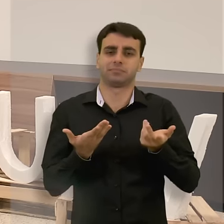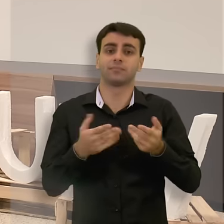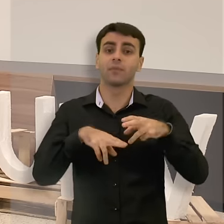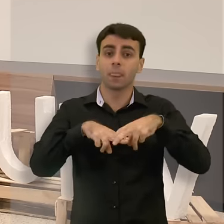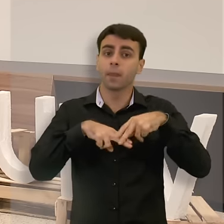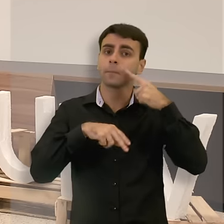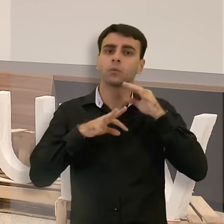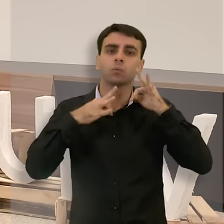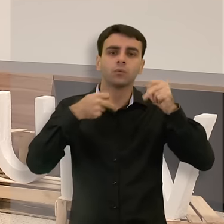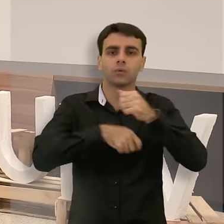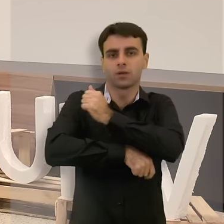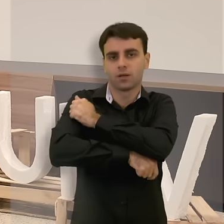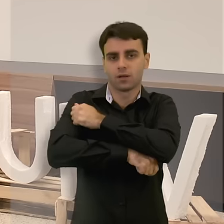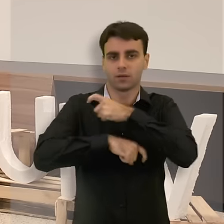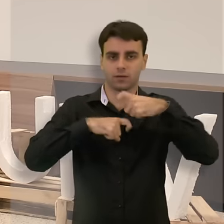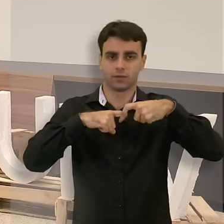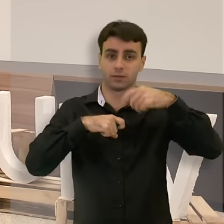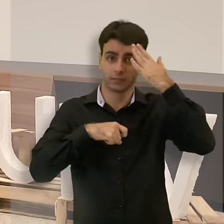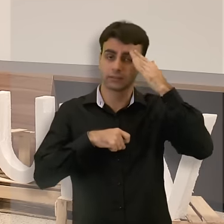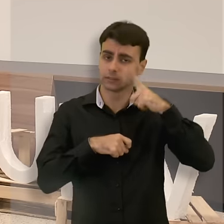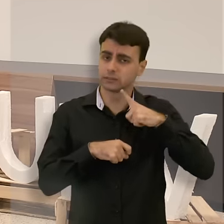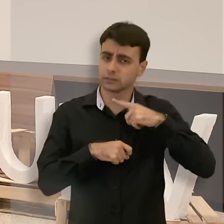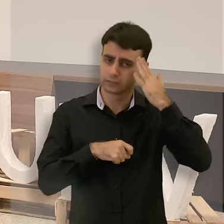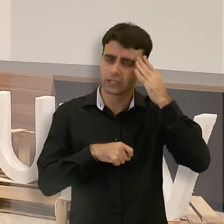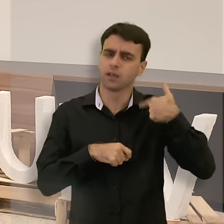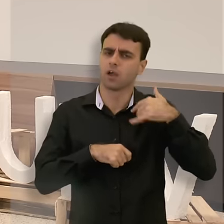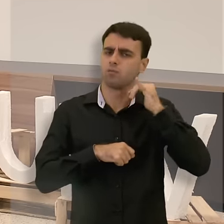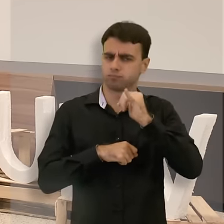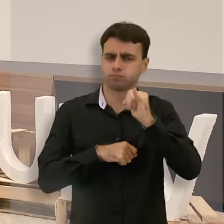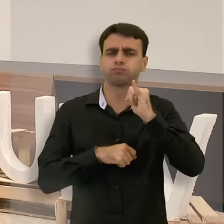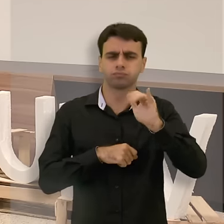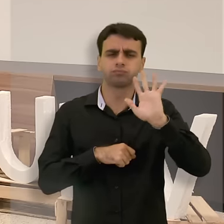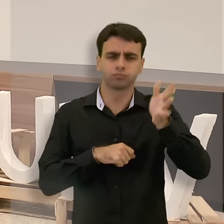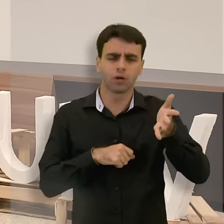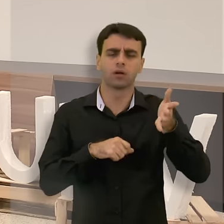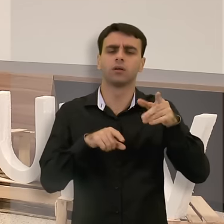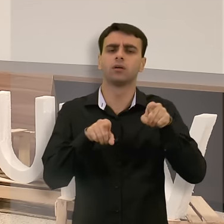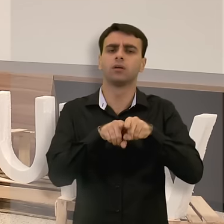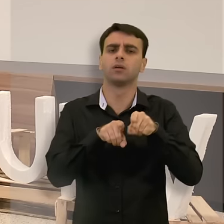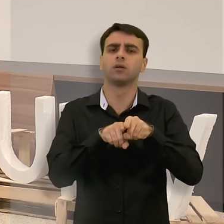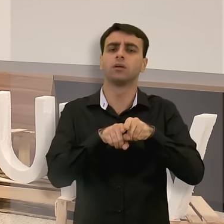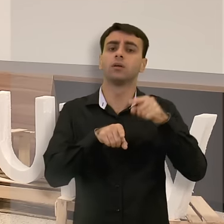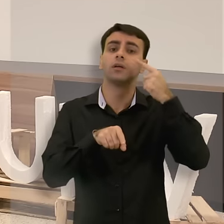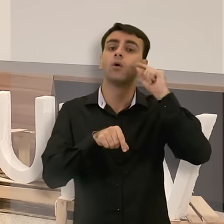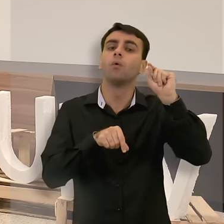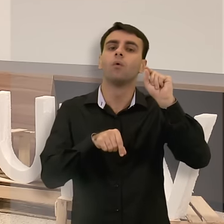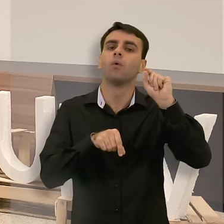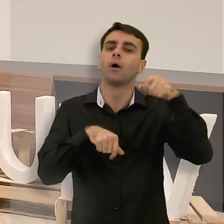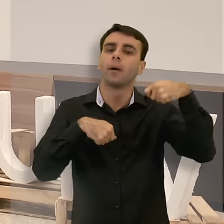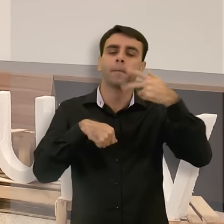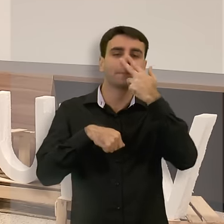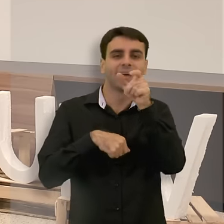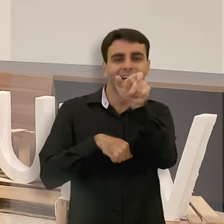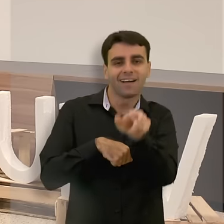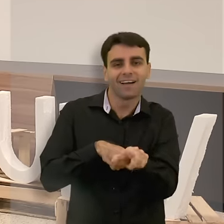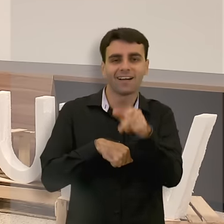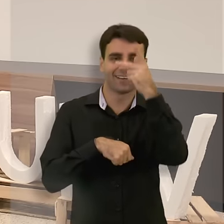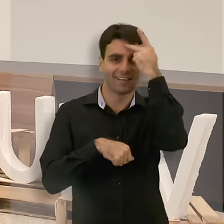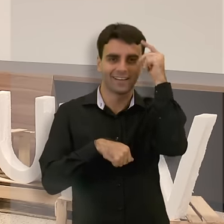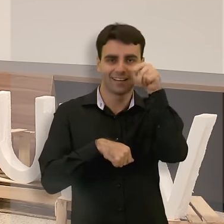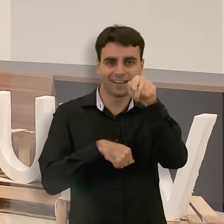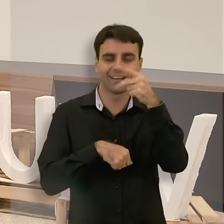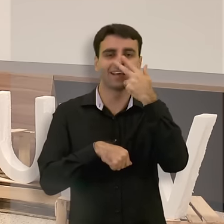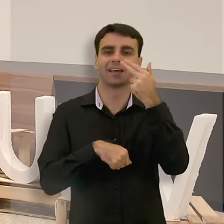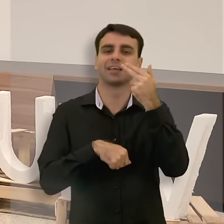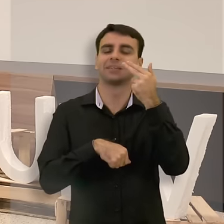Todo estudante de medicina sabe, e já escutou eu falar isso de vários lugares, que se envolver com o paciente pode